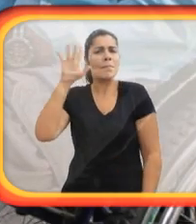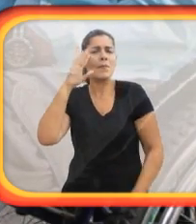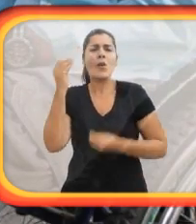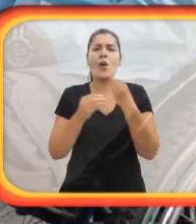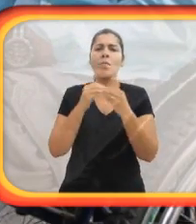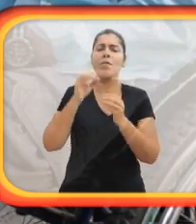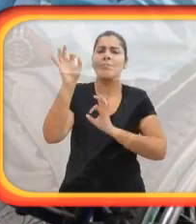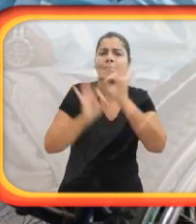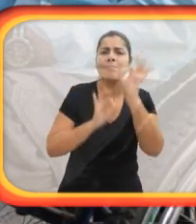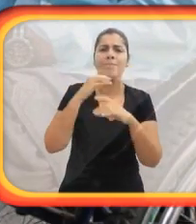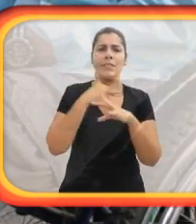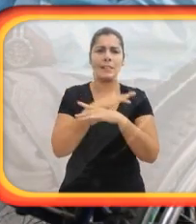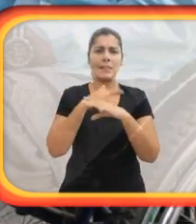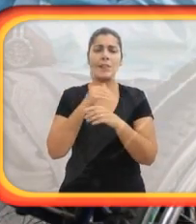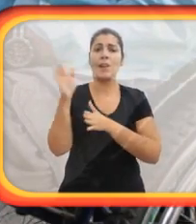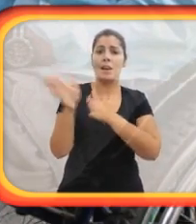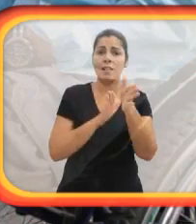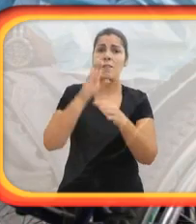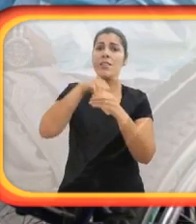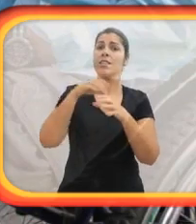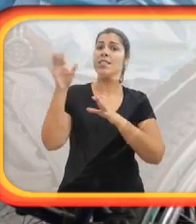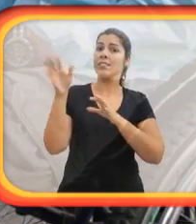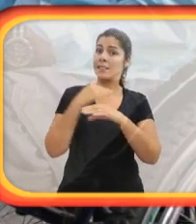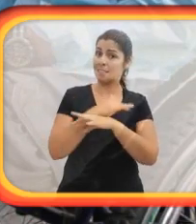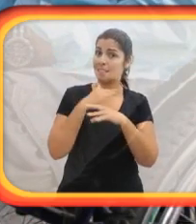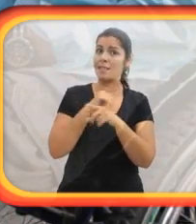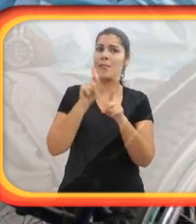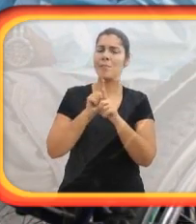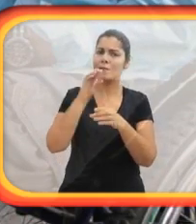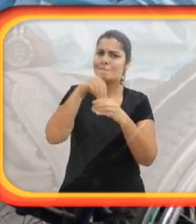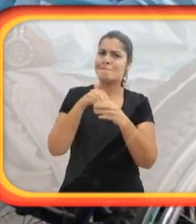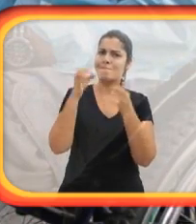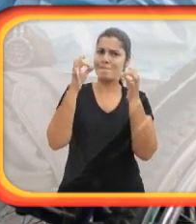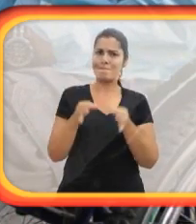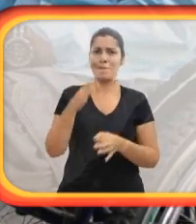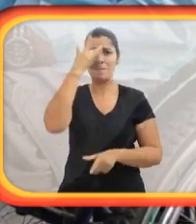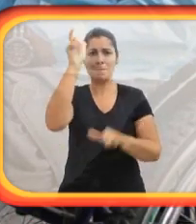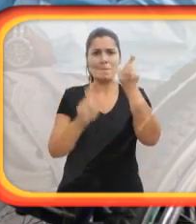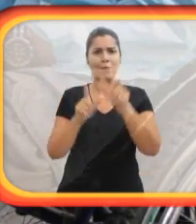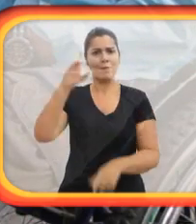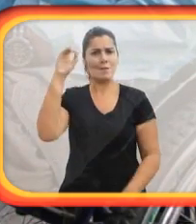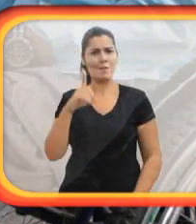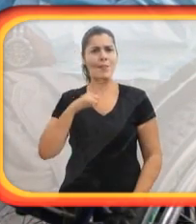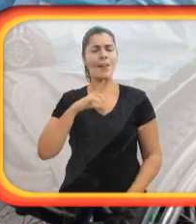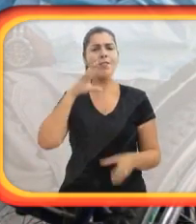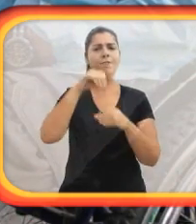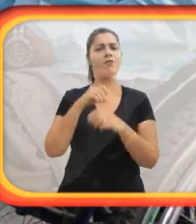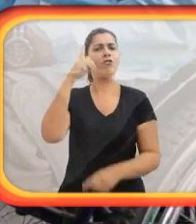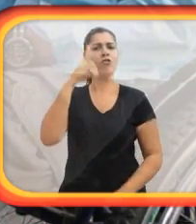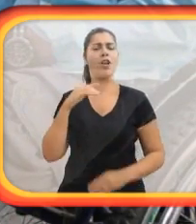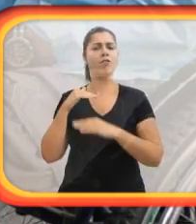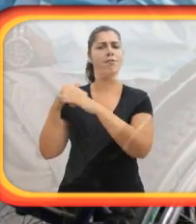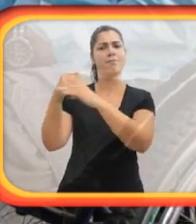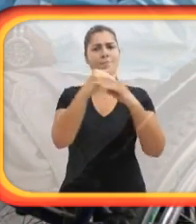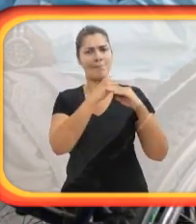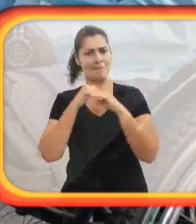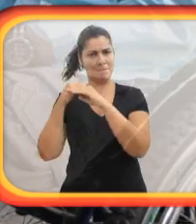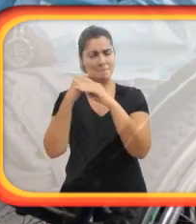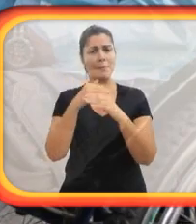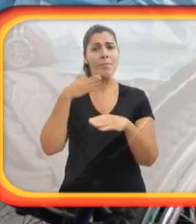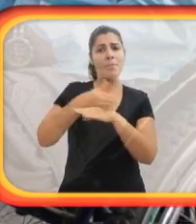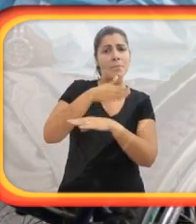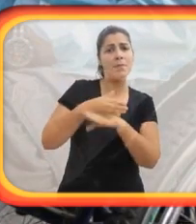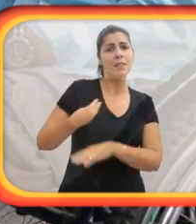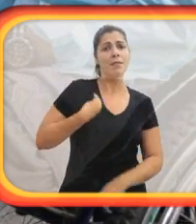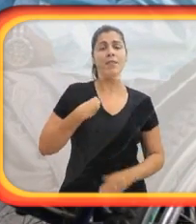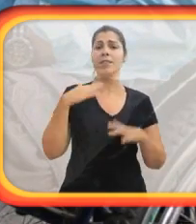pensar, como planejar cidades acessíveis, cidades justas para que as pessoas com deficiência tenham o